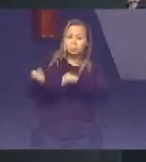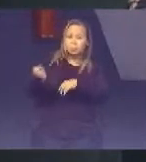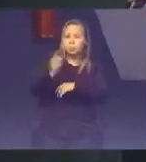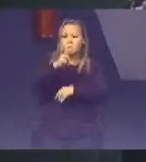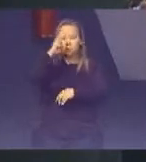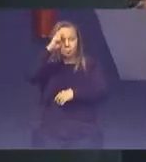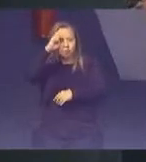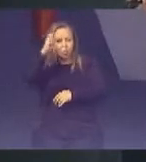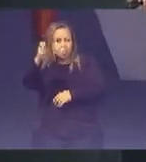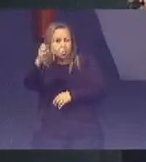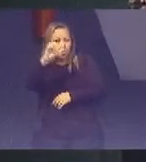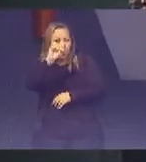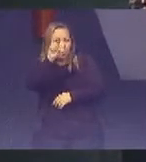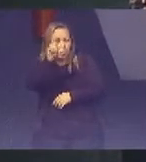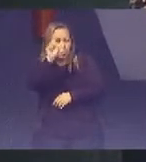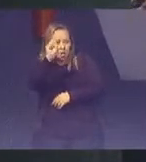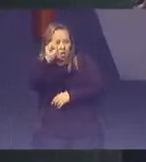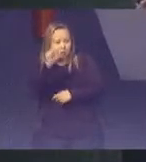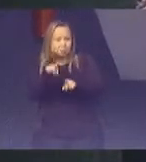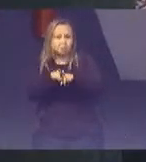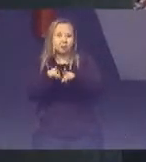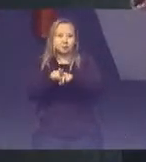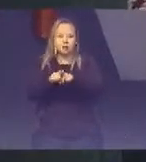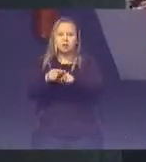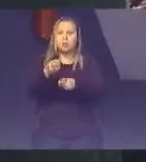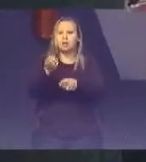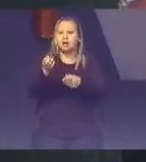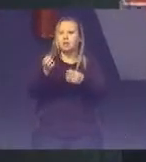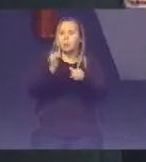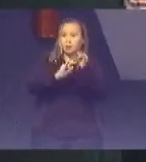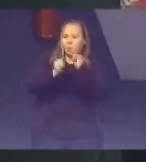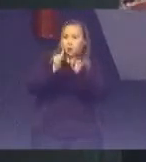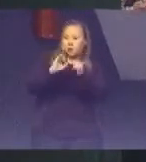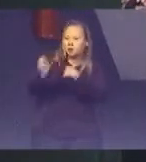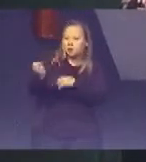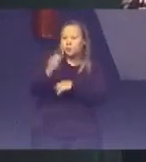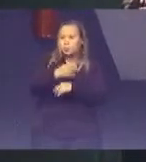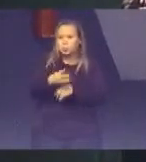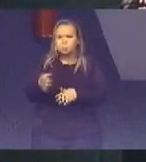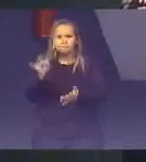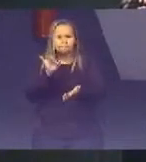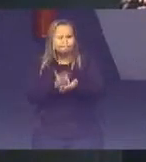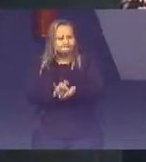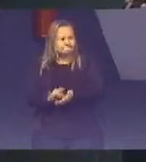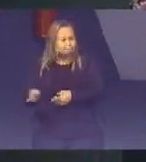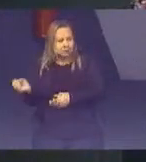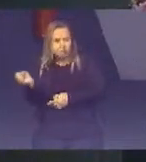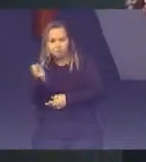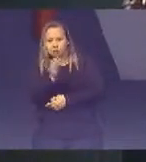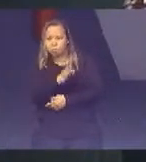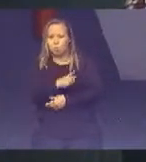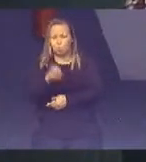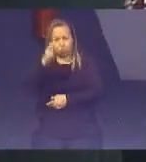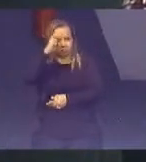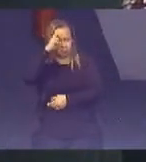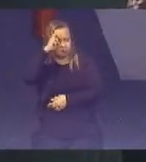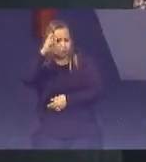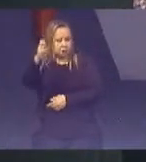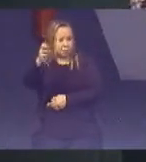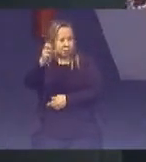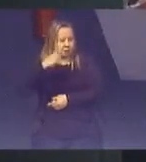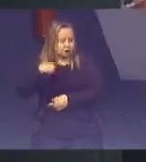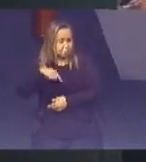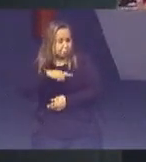Inteligência E ODS Laboratório de inovação Porque é tudo Absolutamente novo Inteligência Porque nós estamos